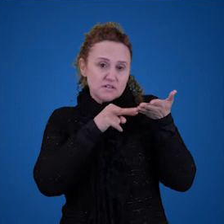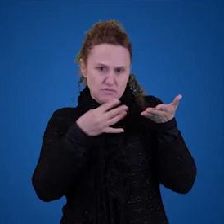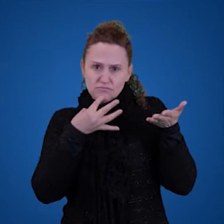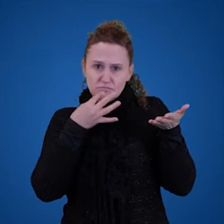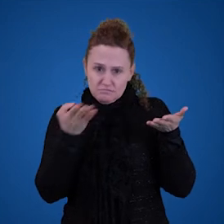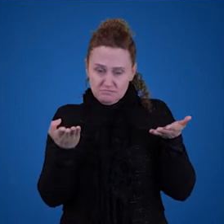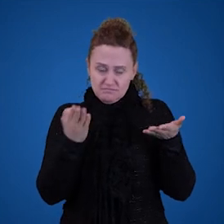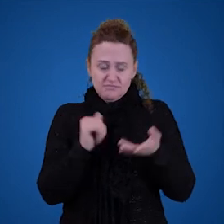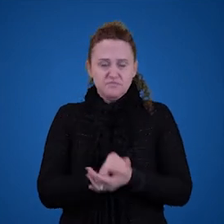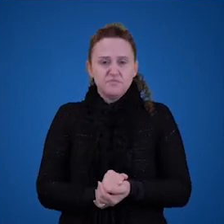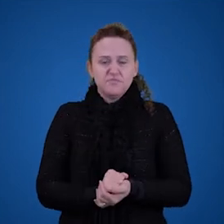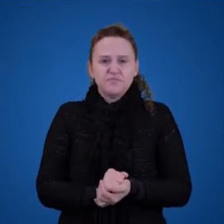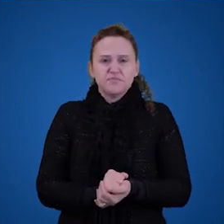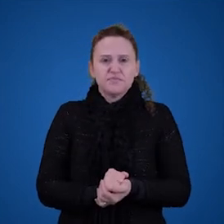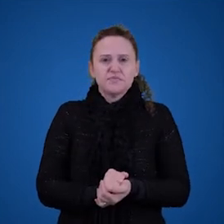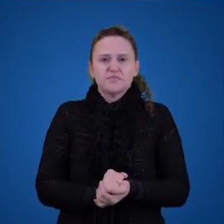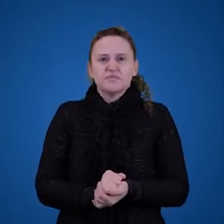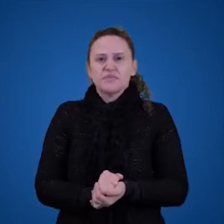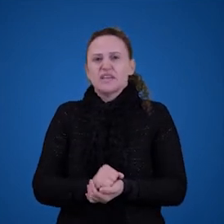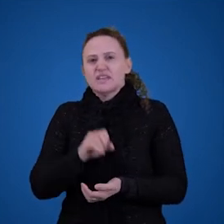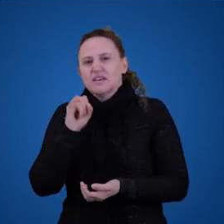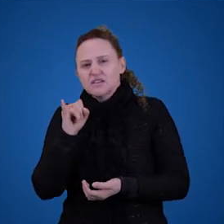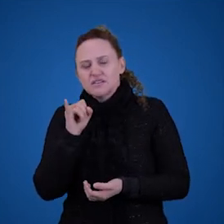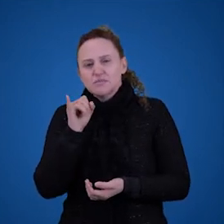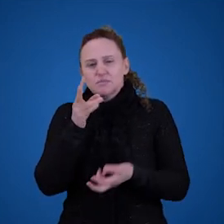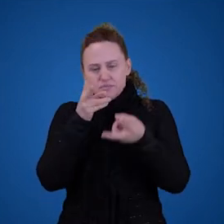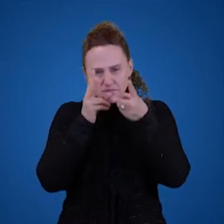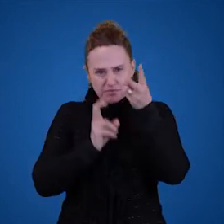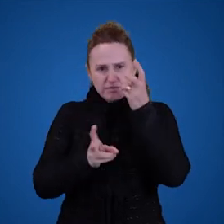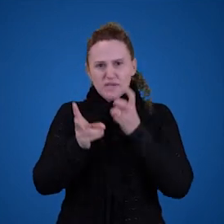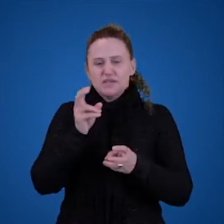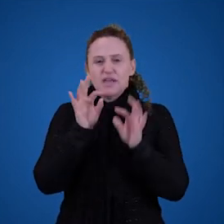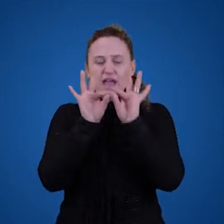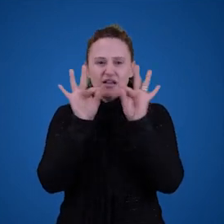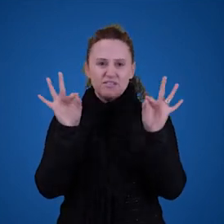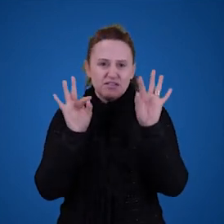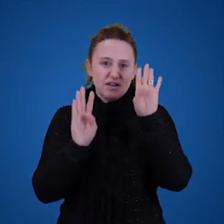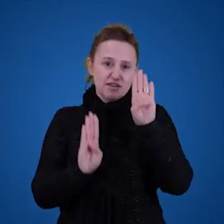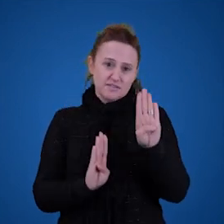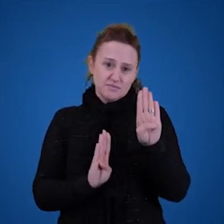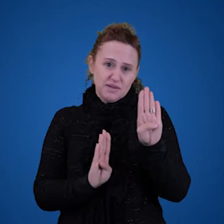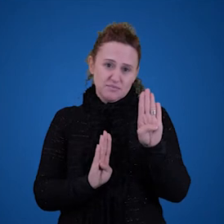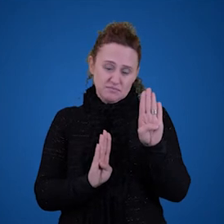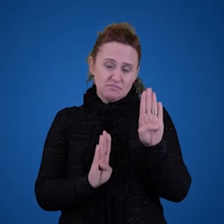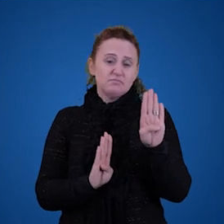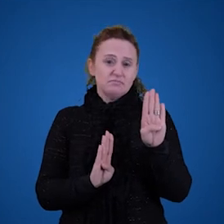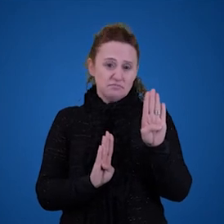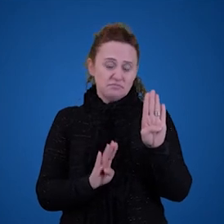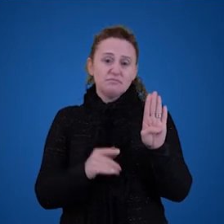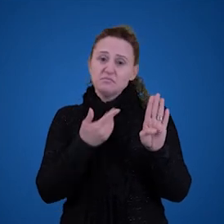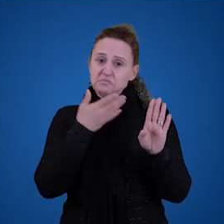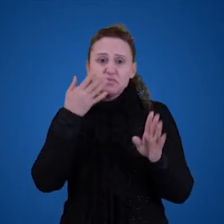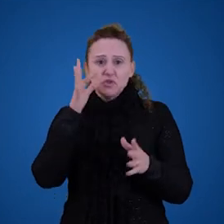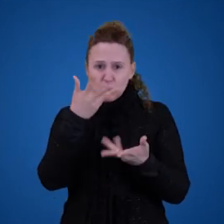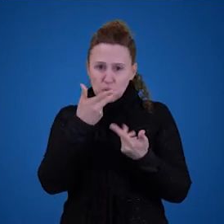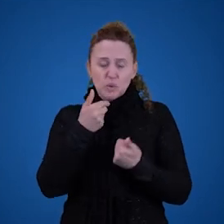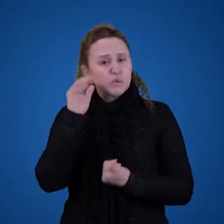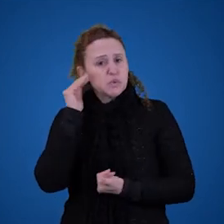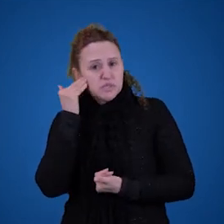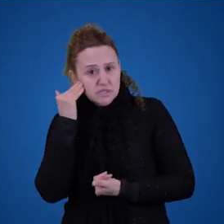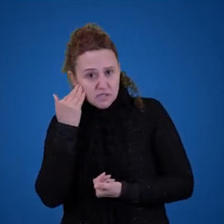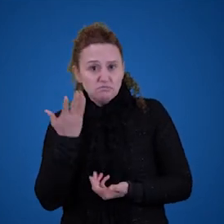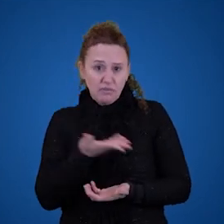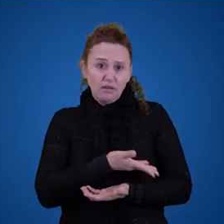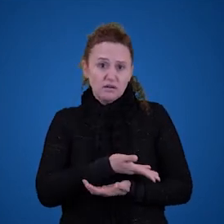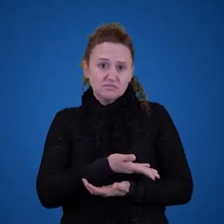Primeiro, a frase B é compreensível. Penso que todo mundo entendeu que Bentinho era uma pessoa ciumenta, o que está sendo dito